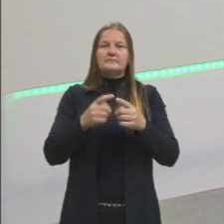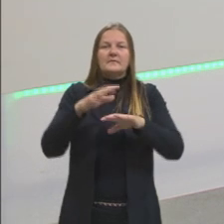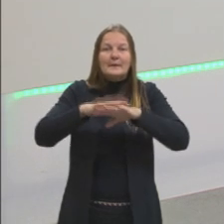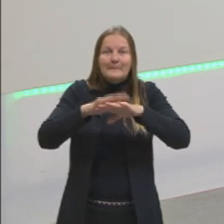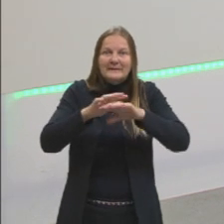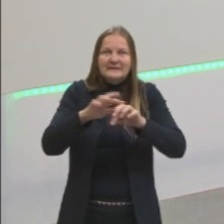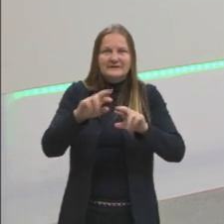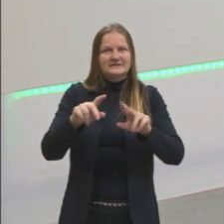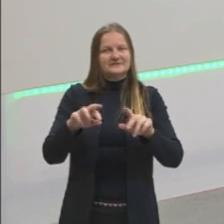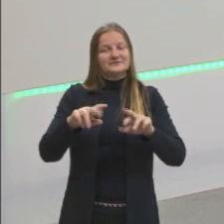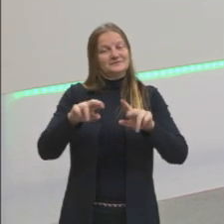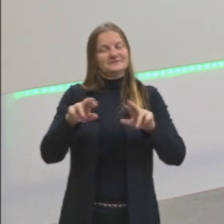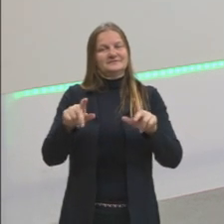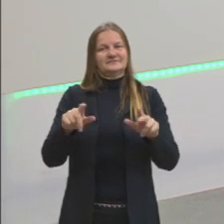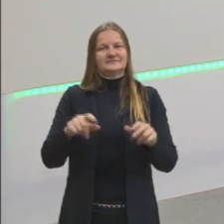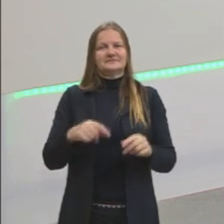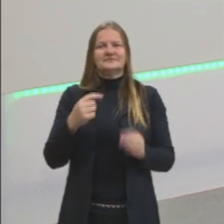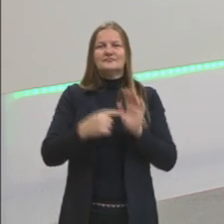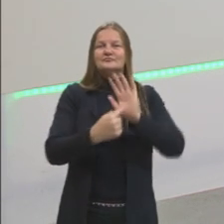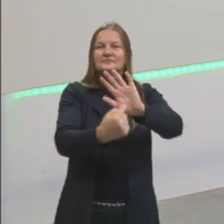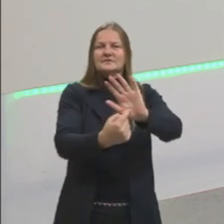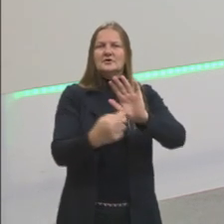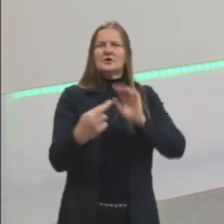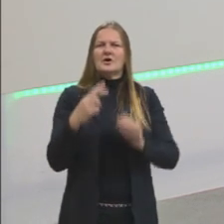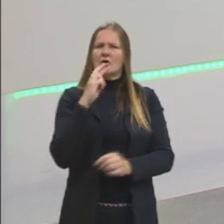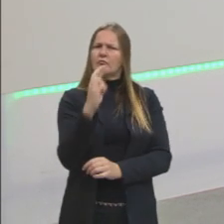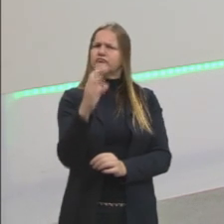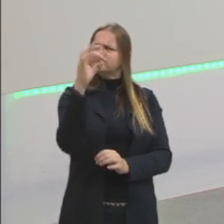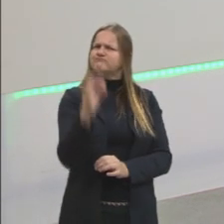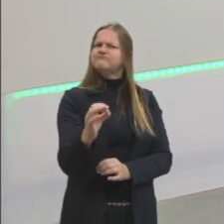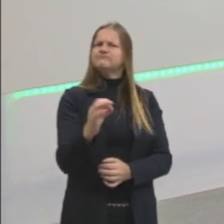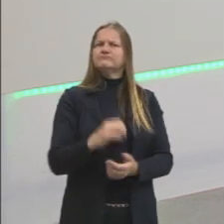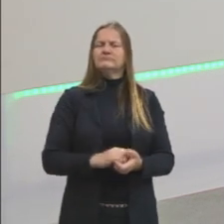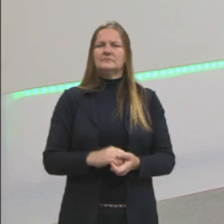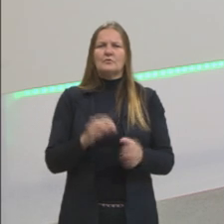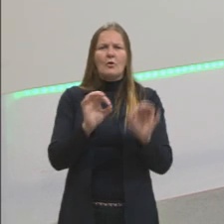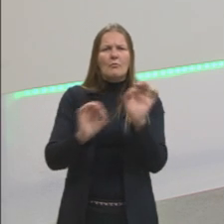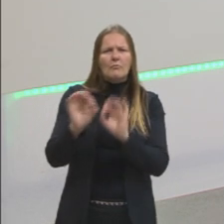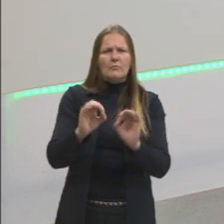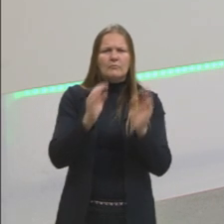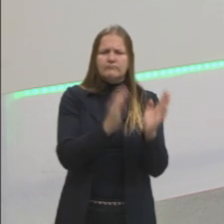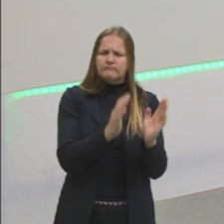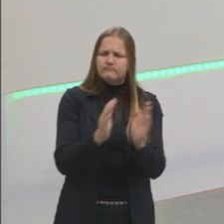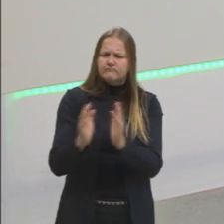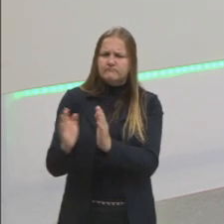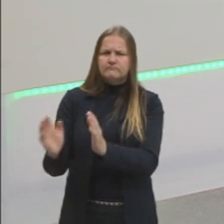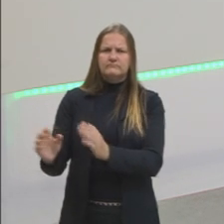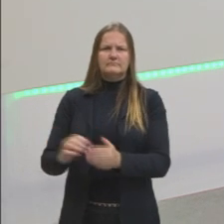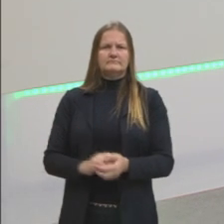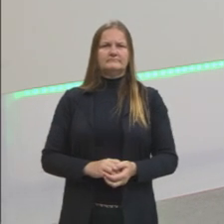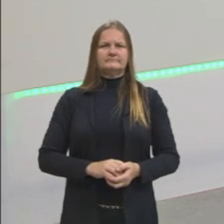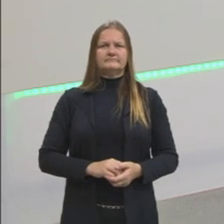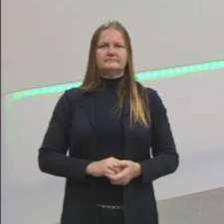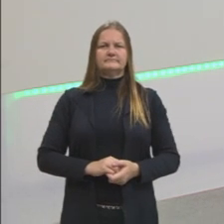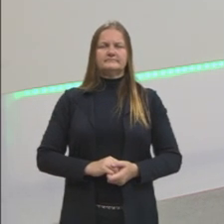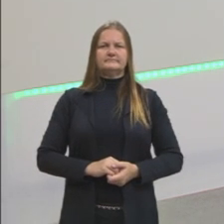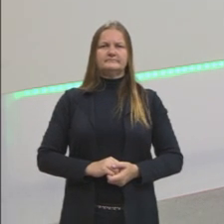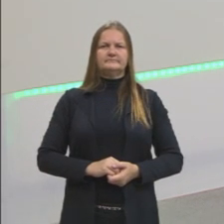matemática, sim. Ela nos apresenta resultados exatos. Ela ordena o conhecimento. Então, a matemática é sempre muito interessante.